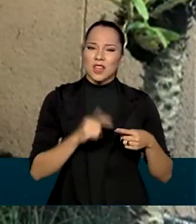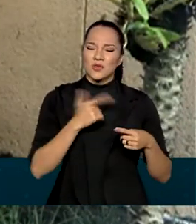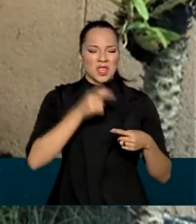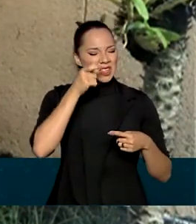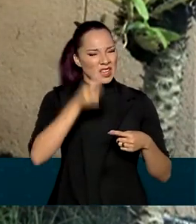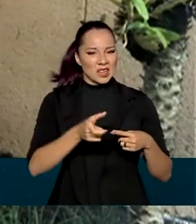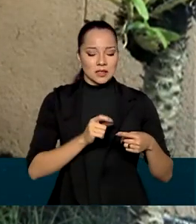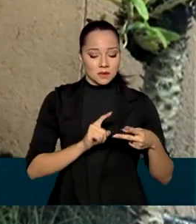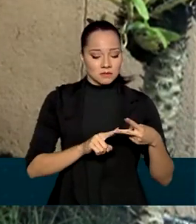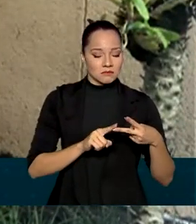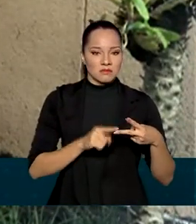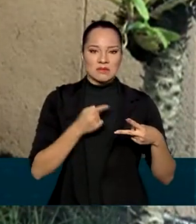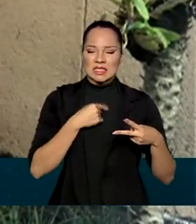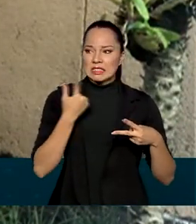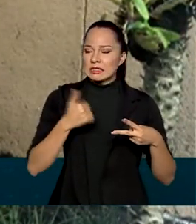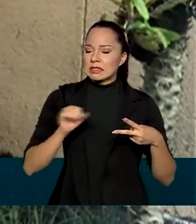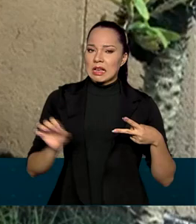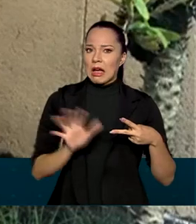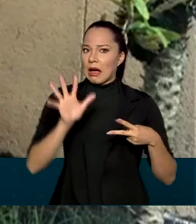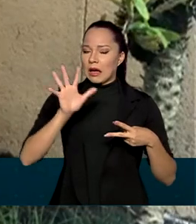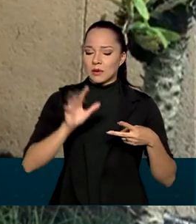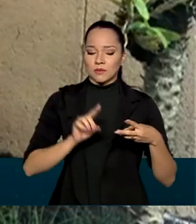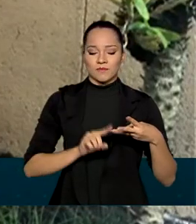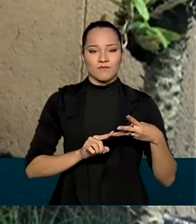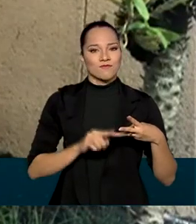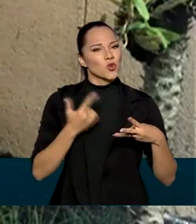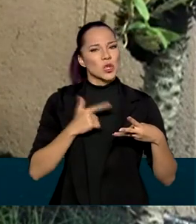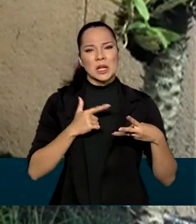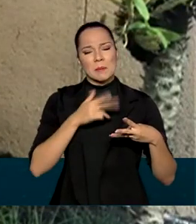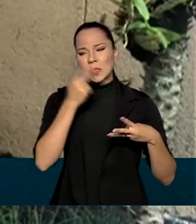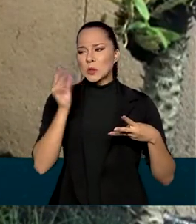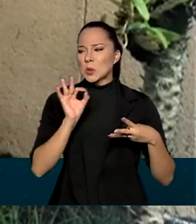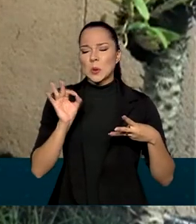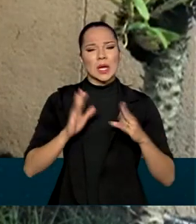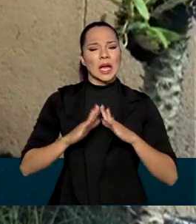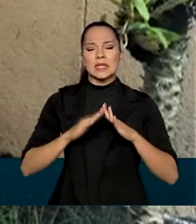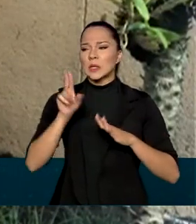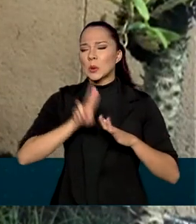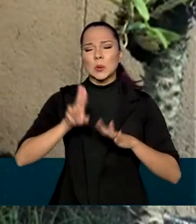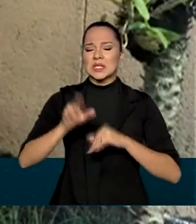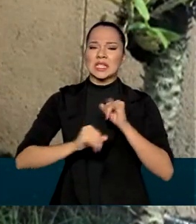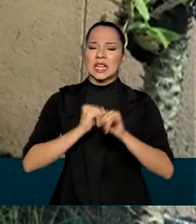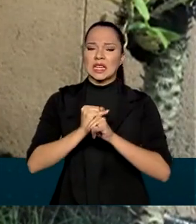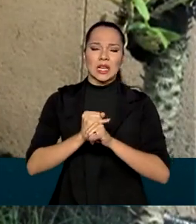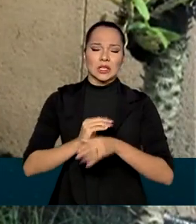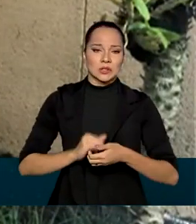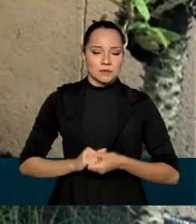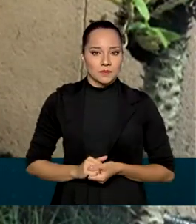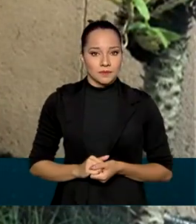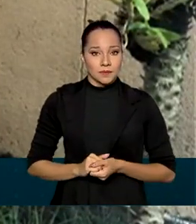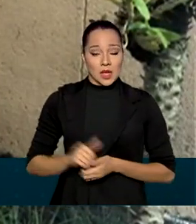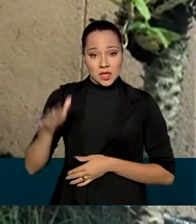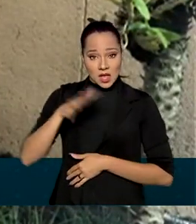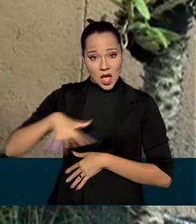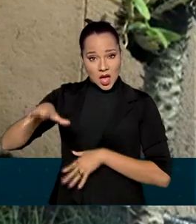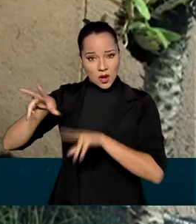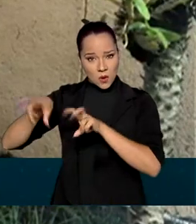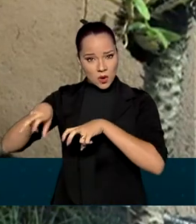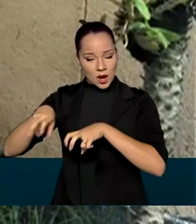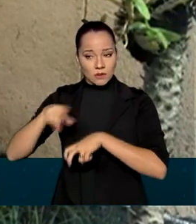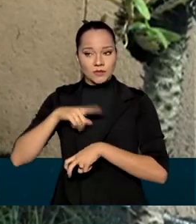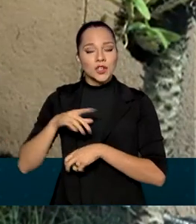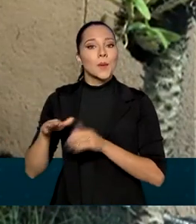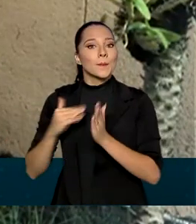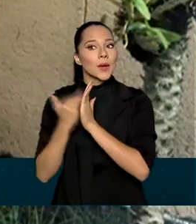interesse, considerar o serviço caro e não ter ninguém em casa que saiba utilizar a internet. Na área rural, havia